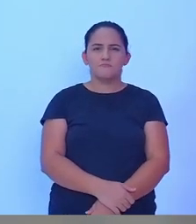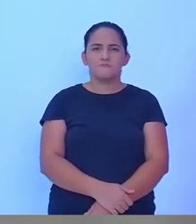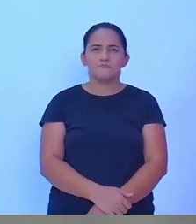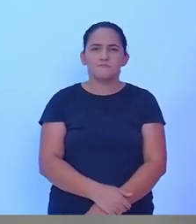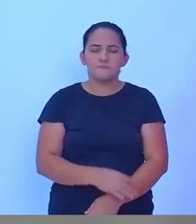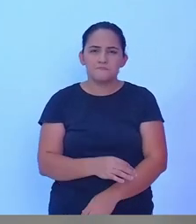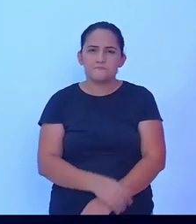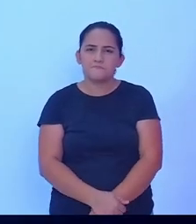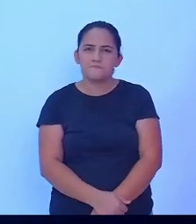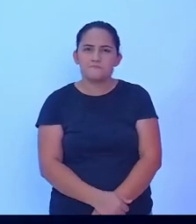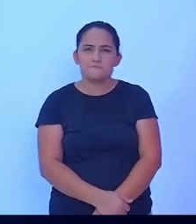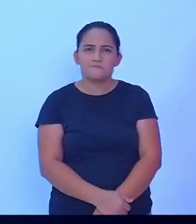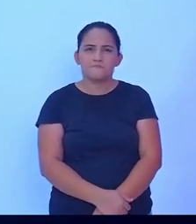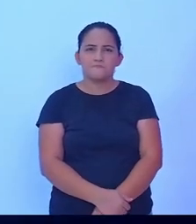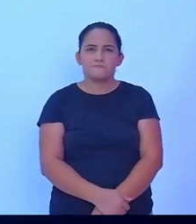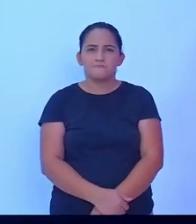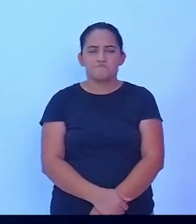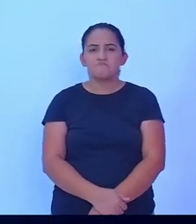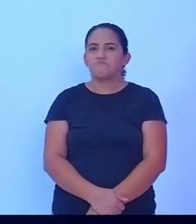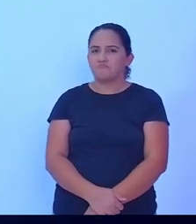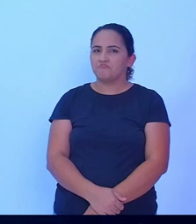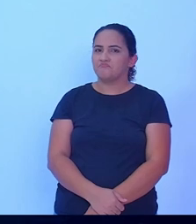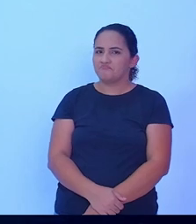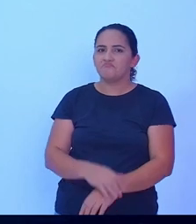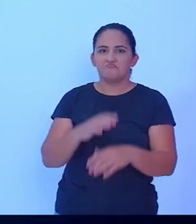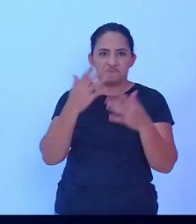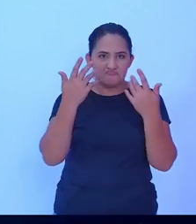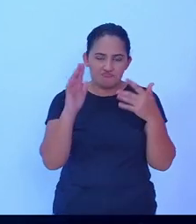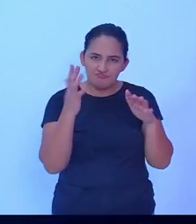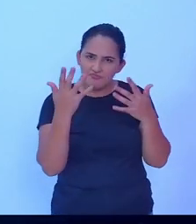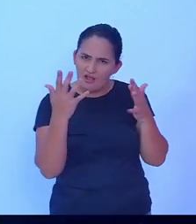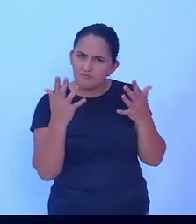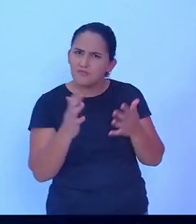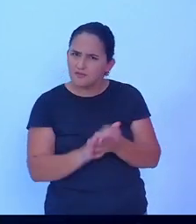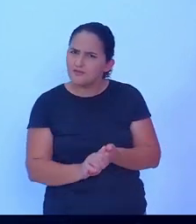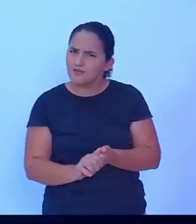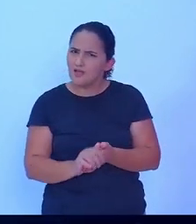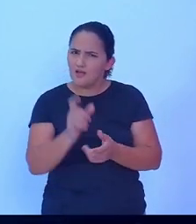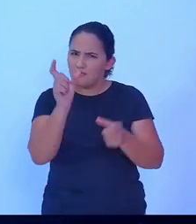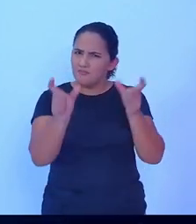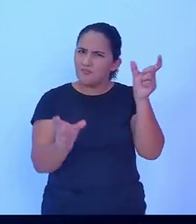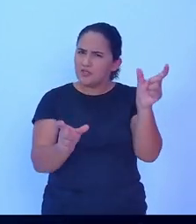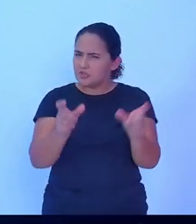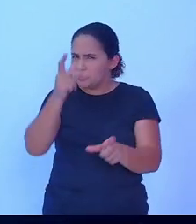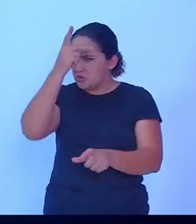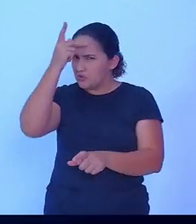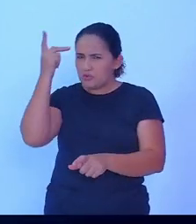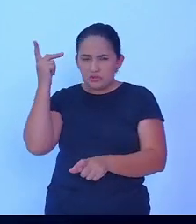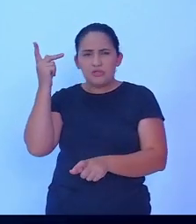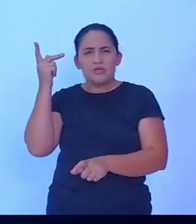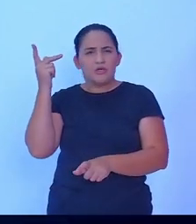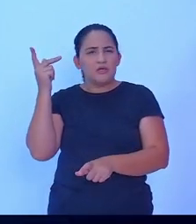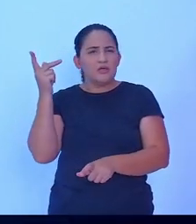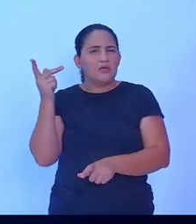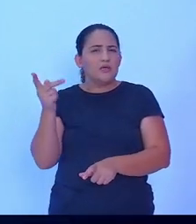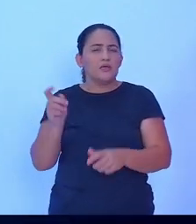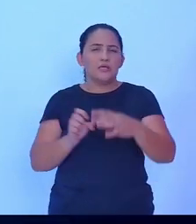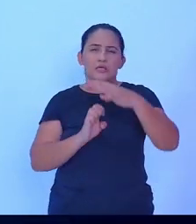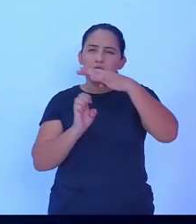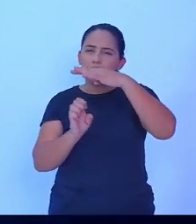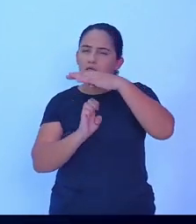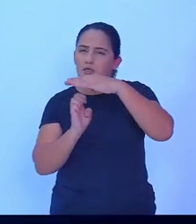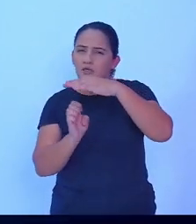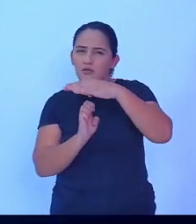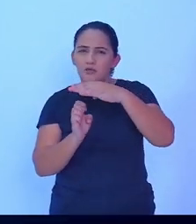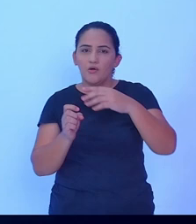Tiago. Eu quero parabenizar os empresários que vieram para a Rolim de Moura com esse objetivo de produzir